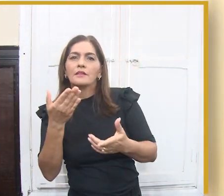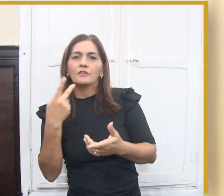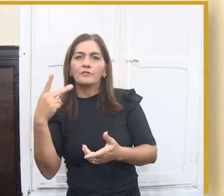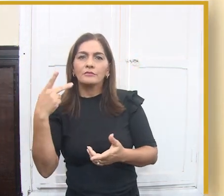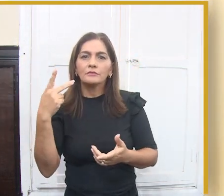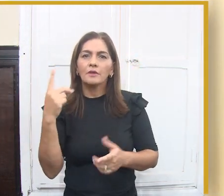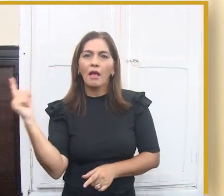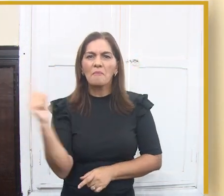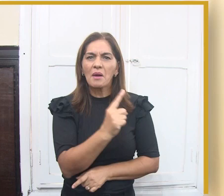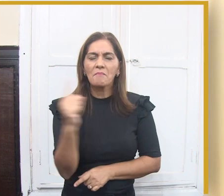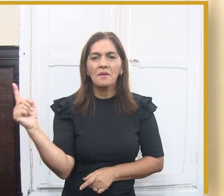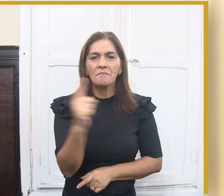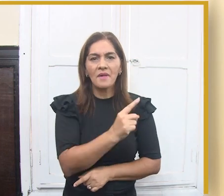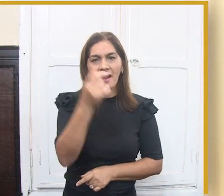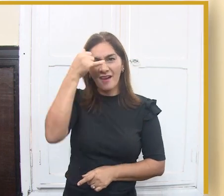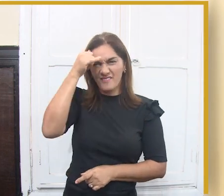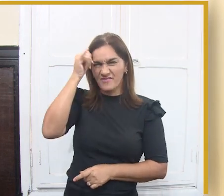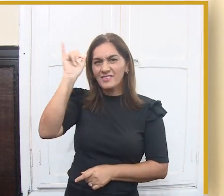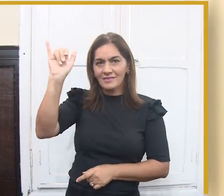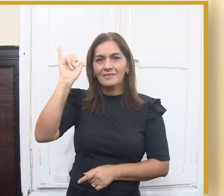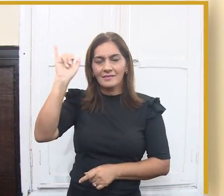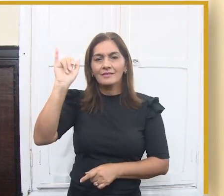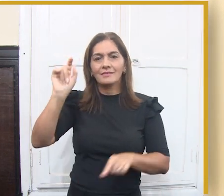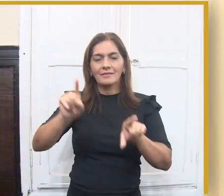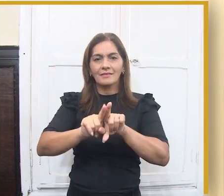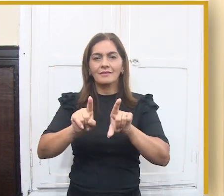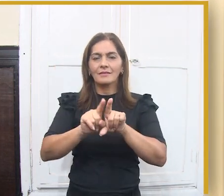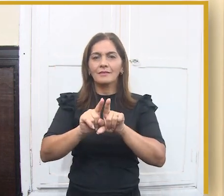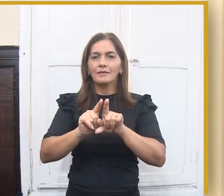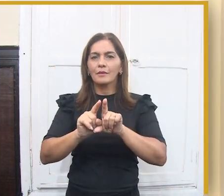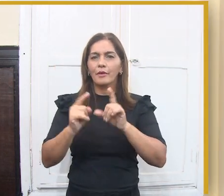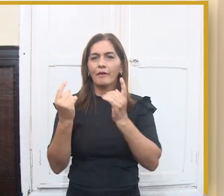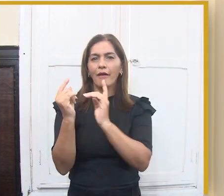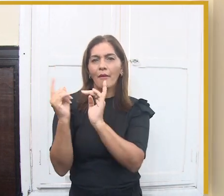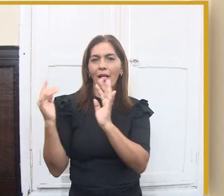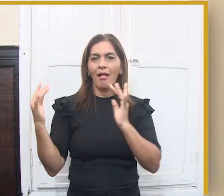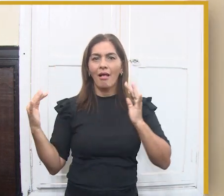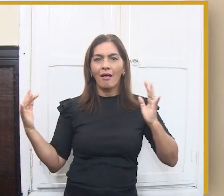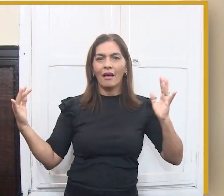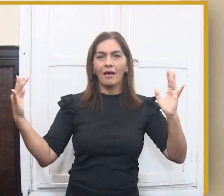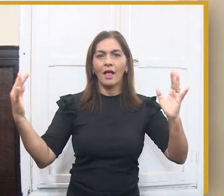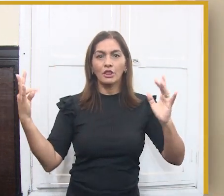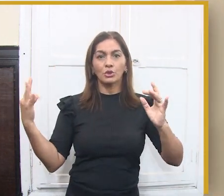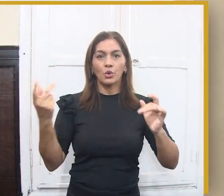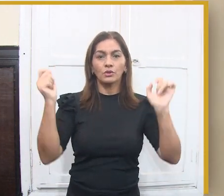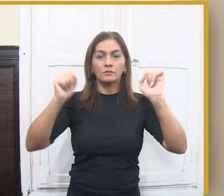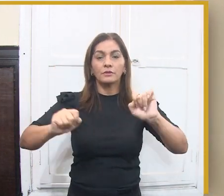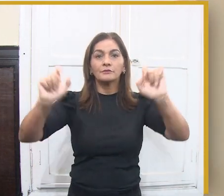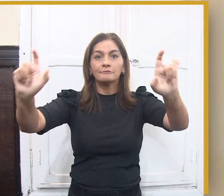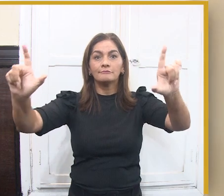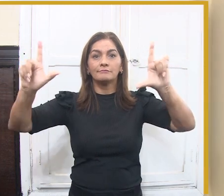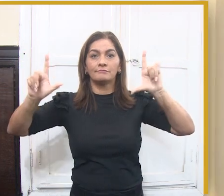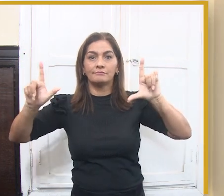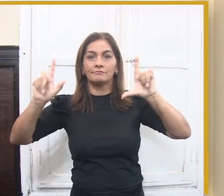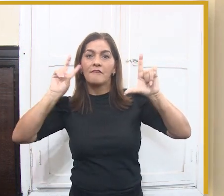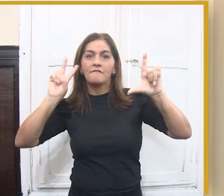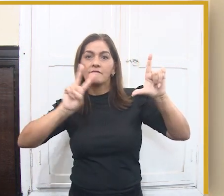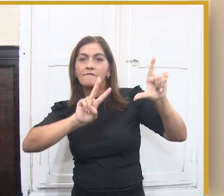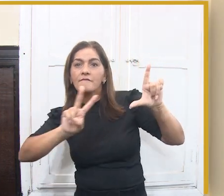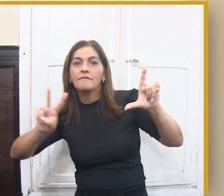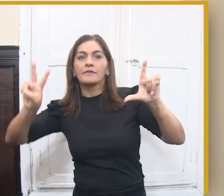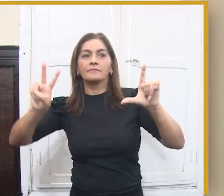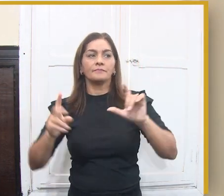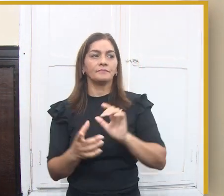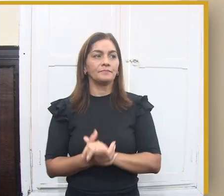prefeito. A gente pede que cooperem um pouco com a gente, a gente precisa do sinal do telão. A gente